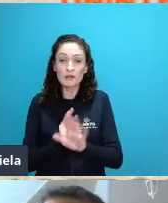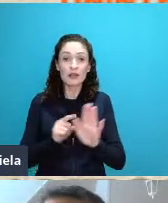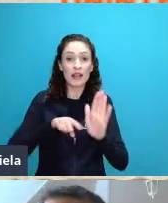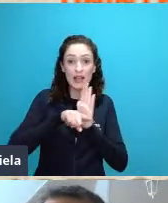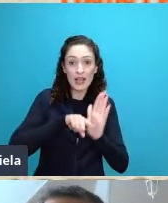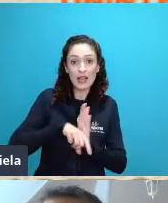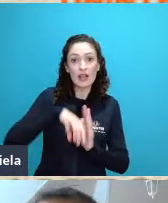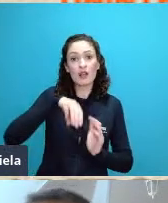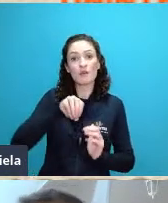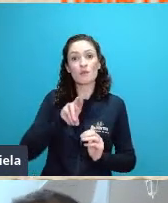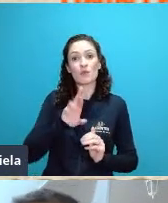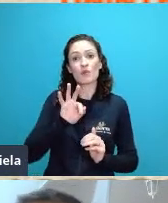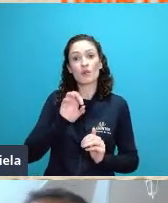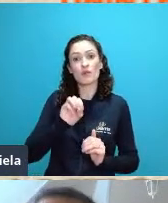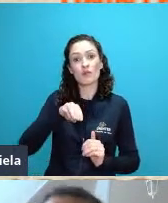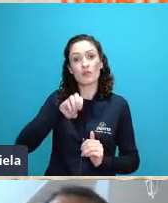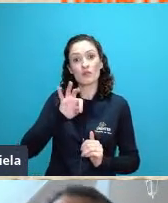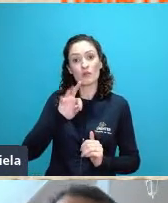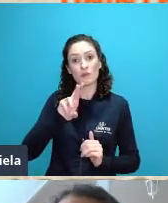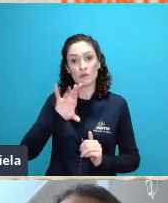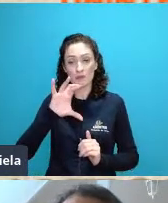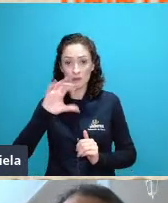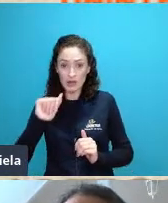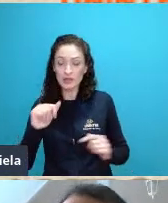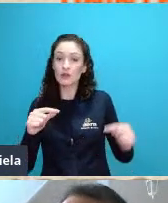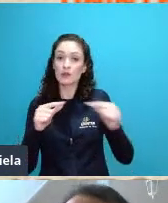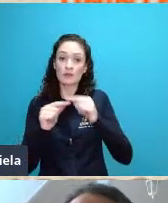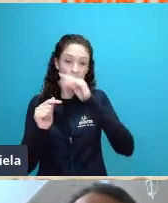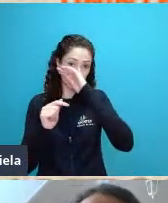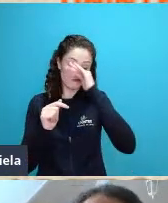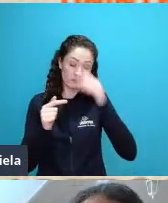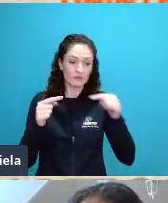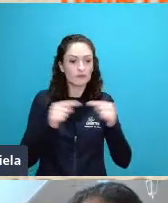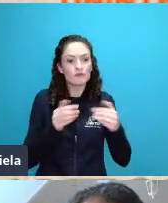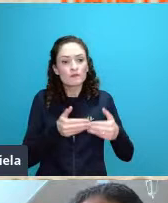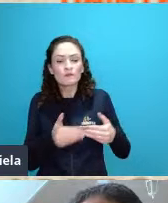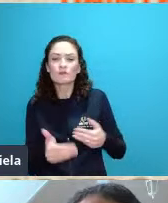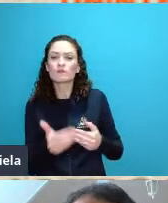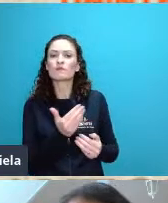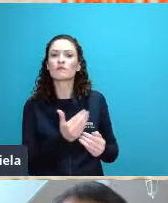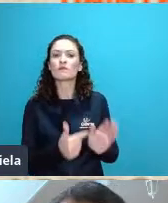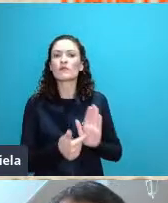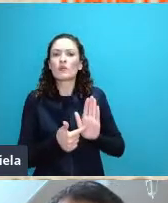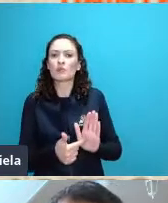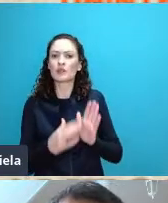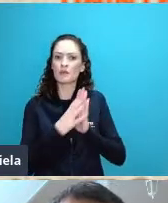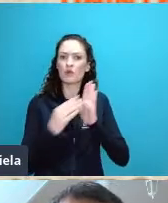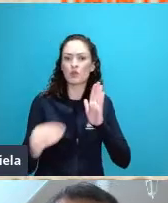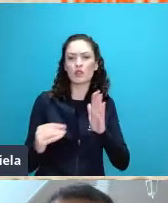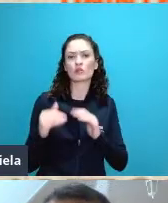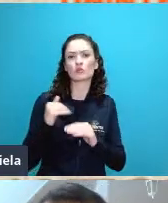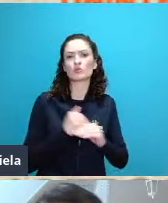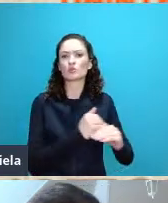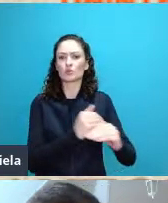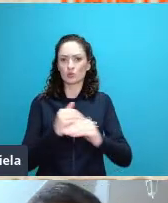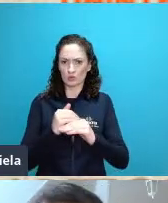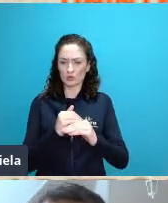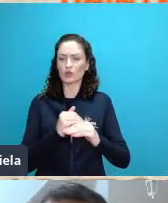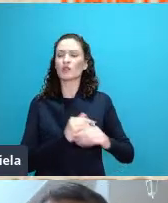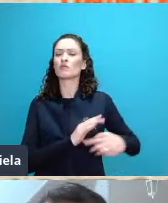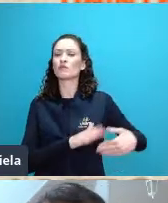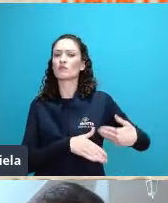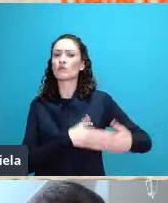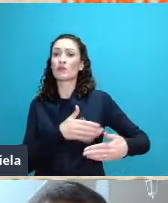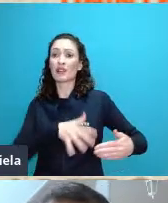cai em desuso na primeira década a análise morfomética desse modelo clássico ela quase cai em desuso dentro da